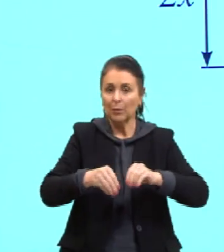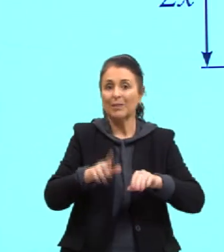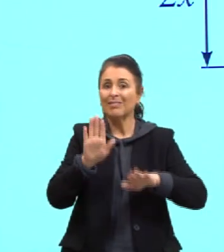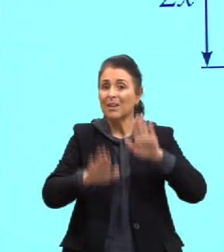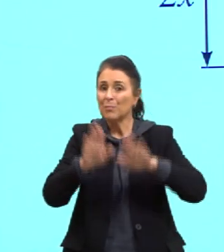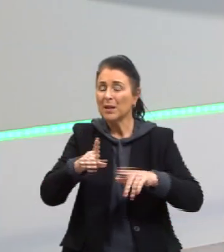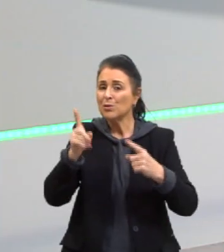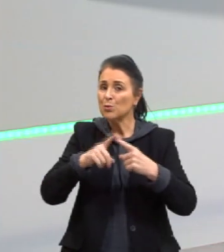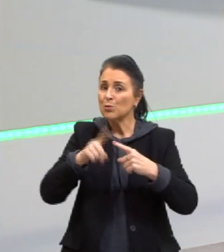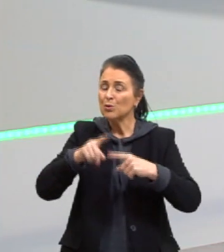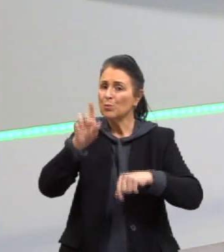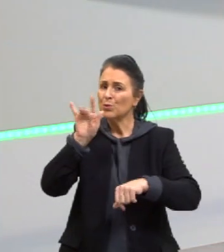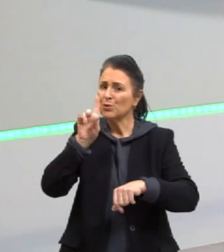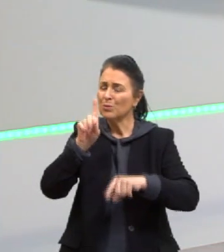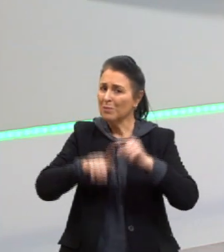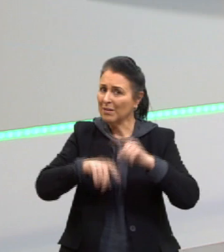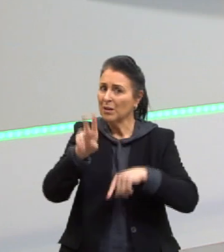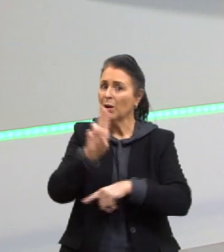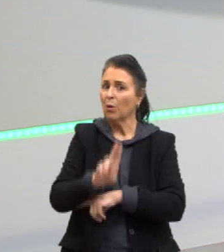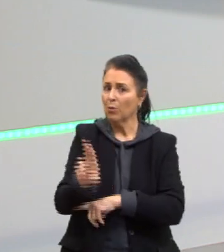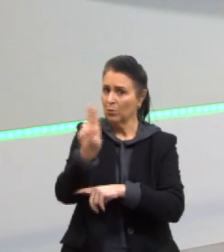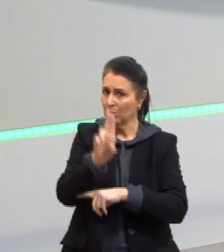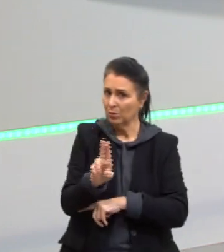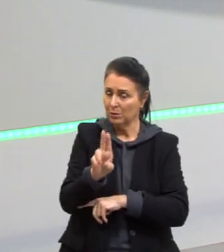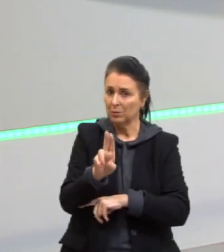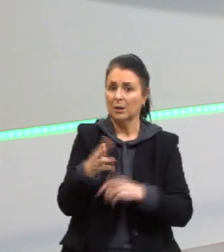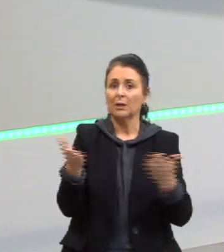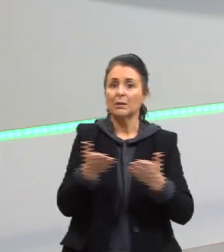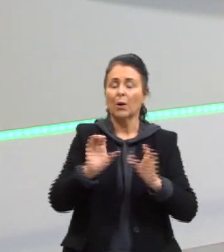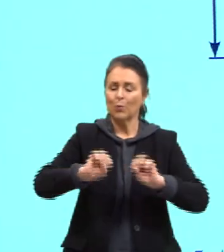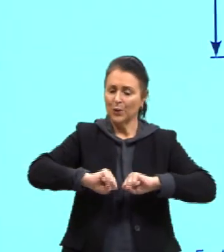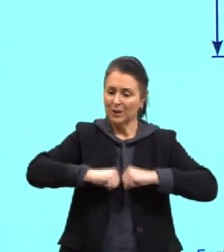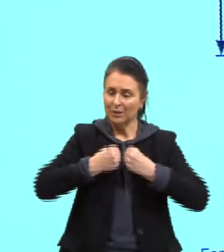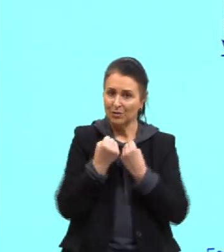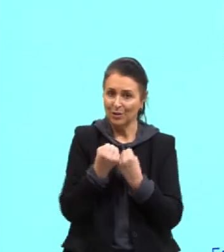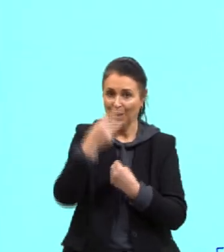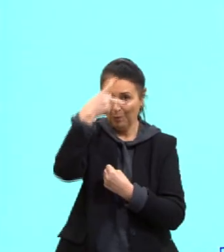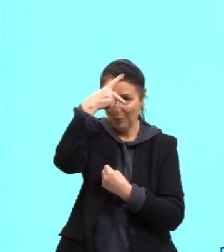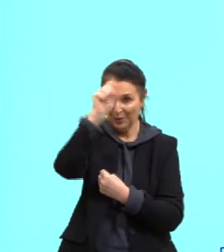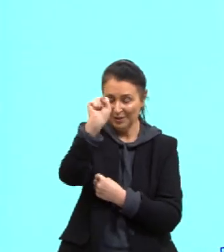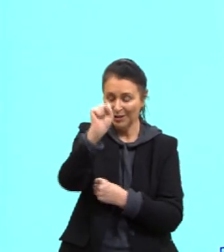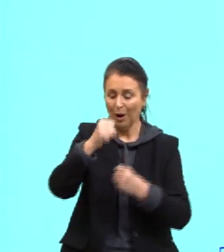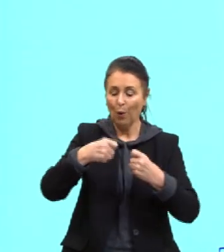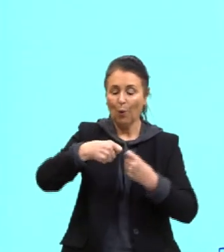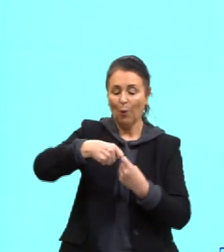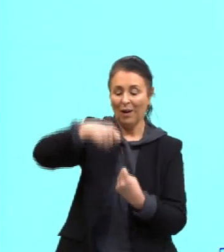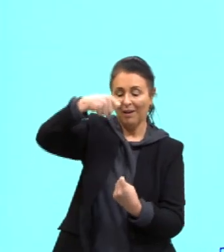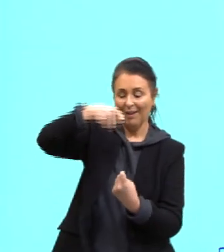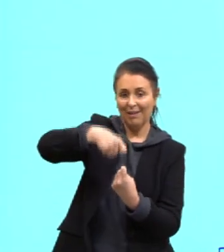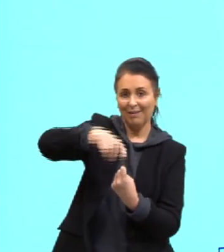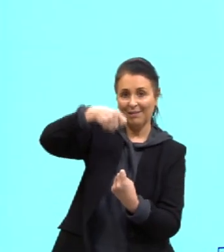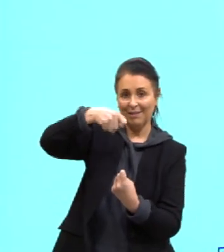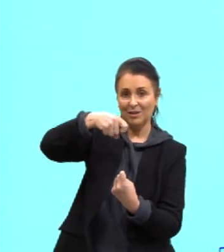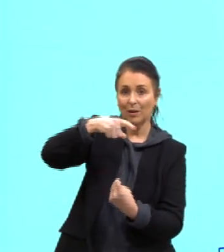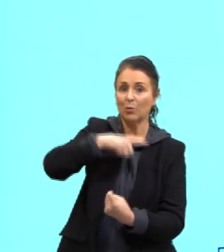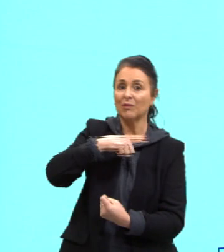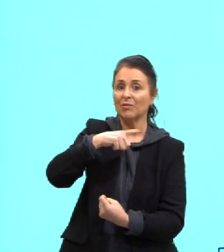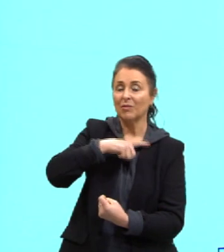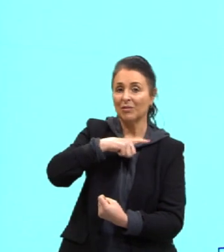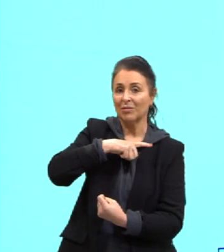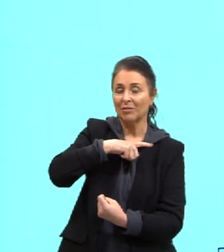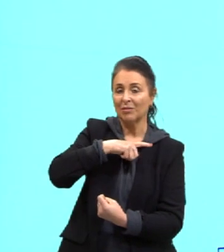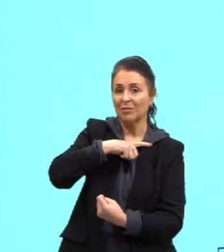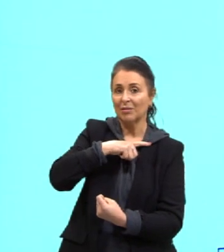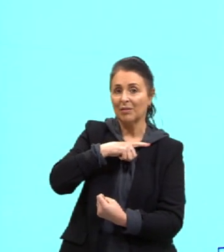como eu disse. Então, energia potencial elástica. Quando a gente tem, então, essa